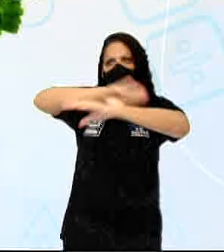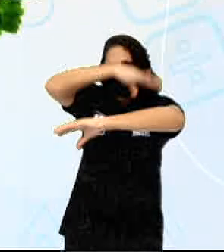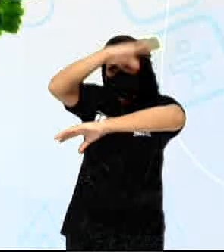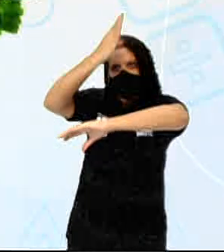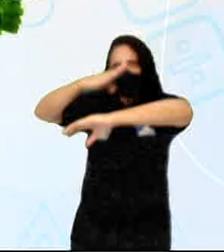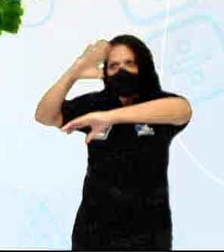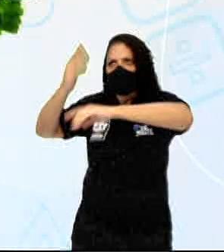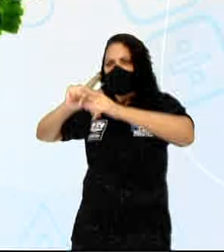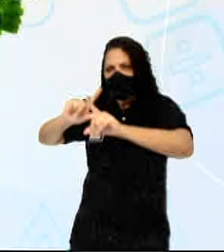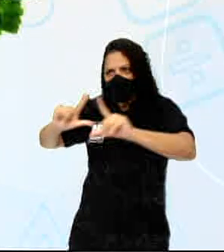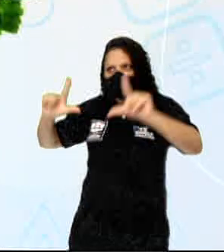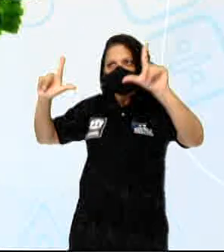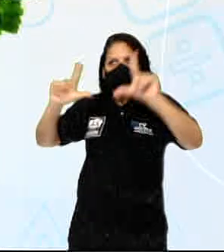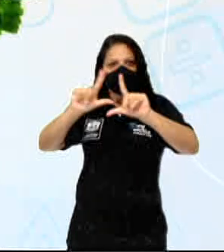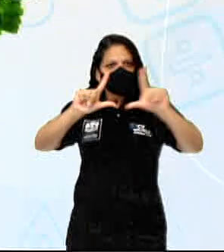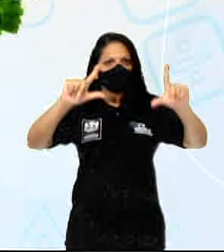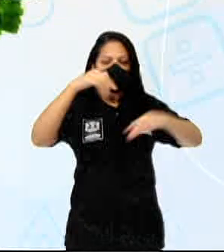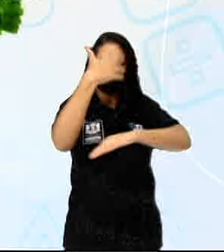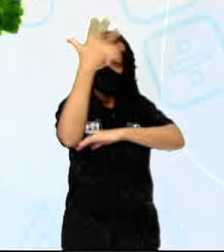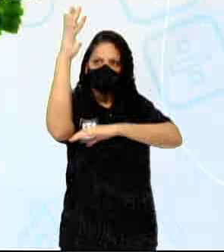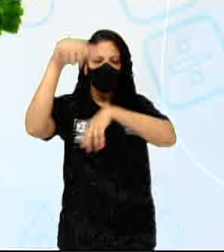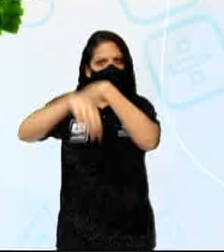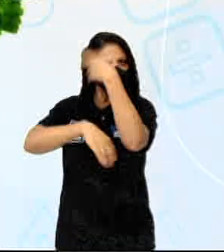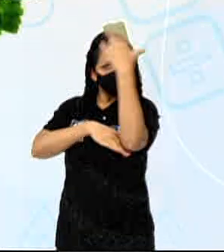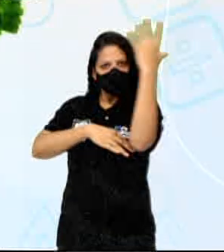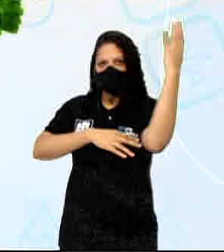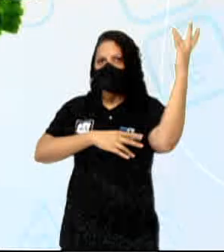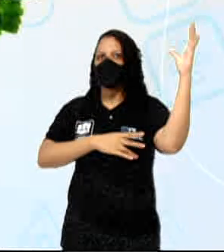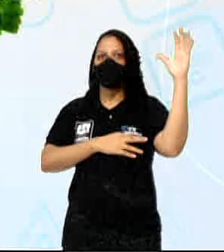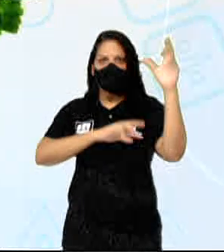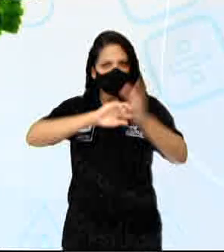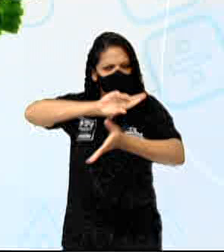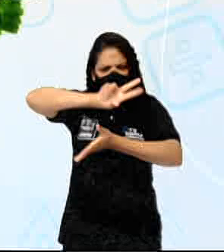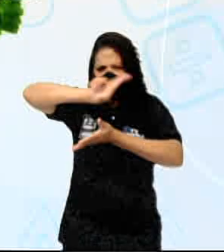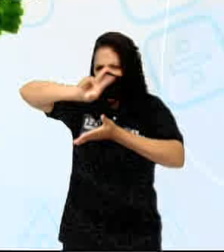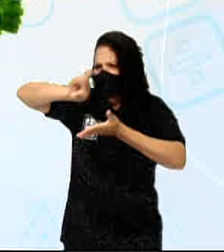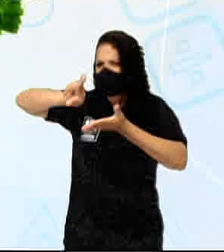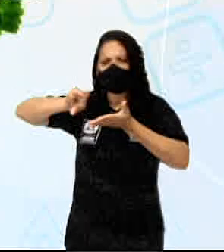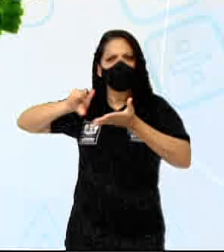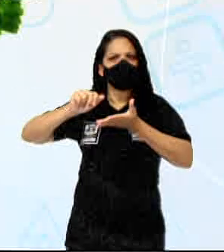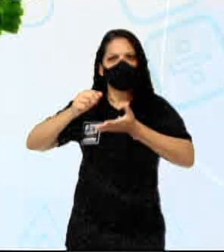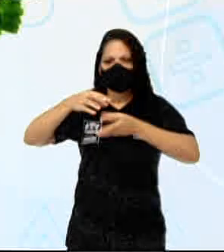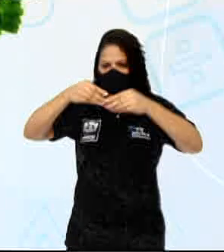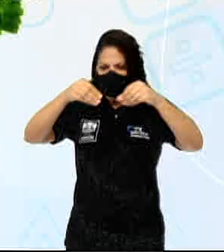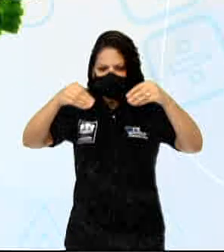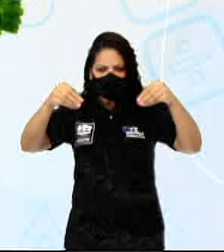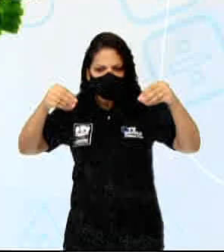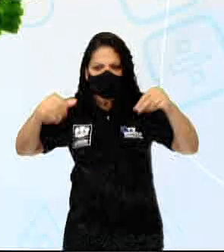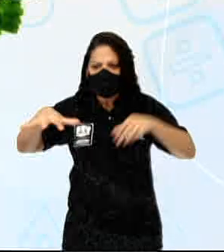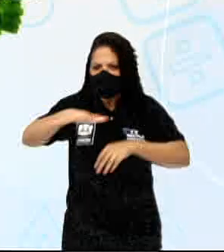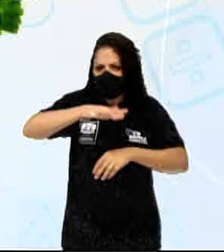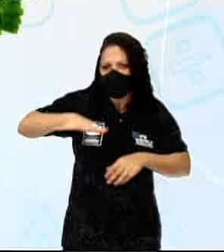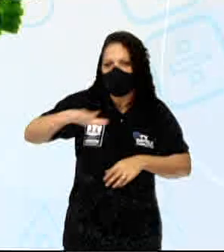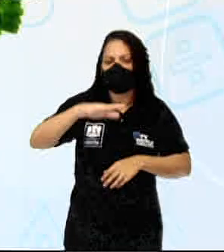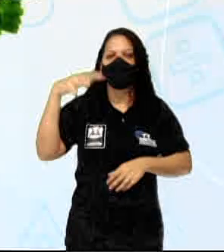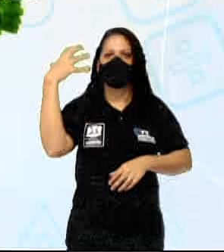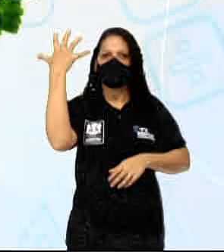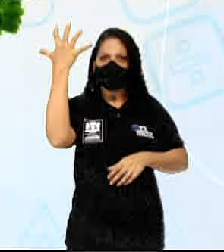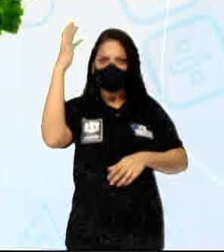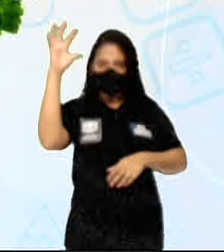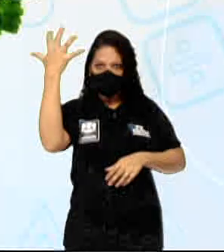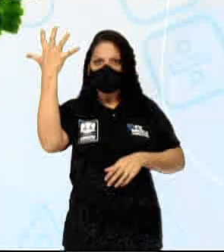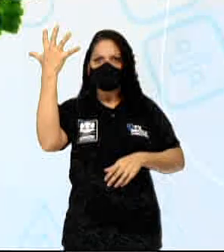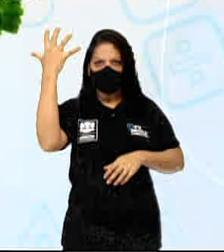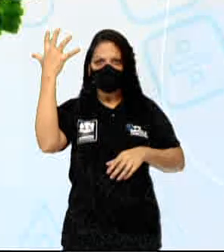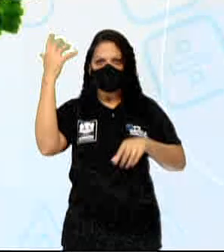Na vegetação, nos diferentes tipos de solo, tipos de clima, e é sobre isso